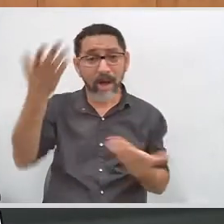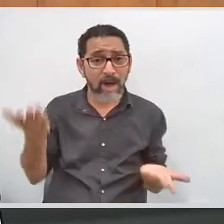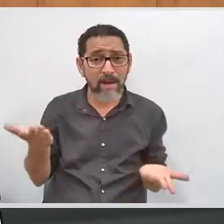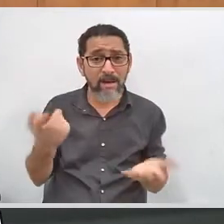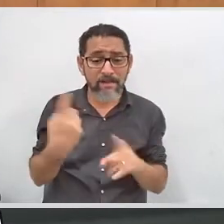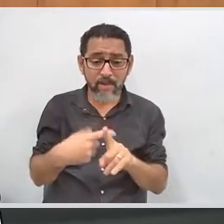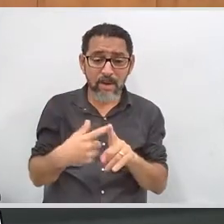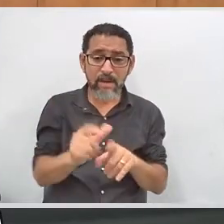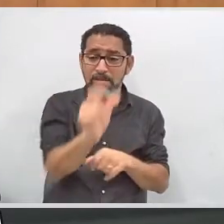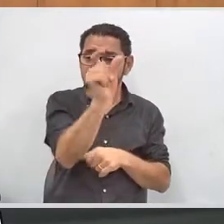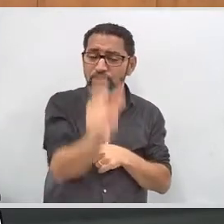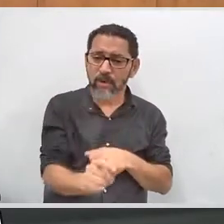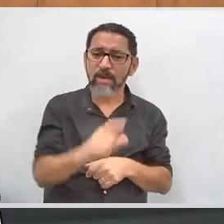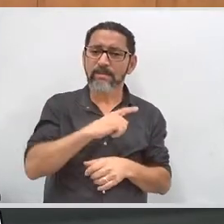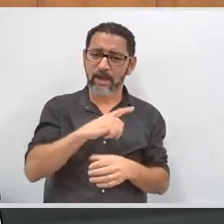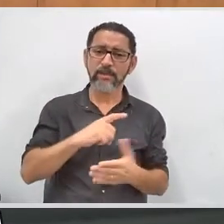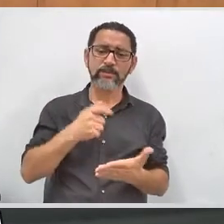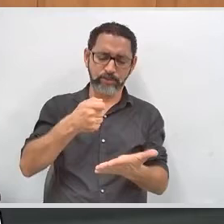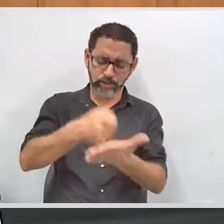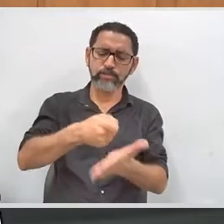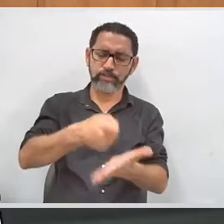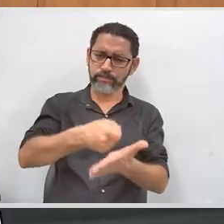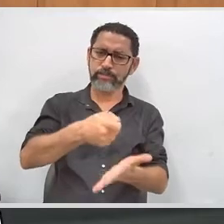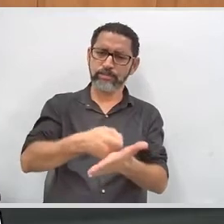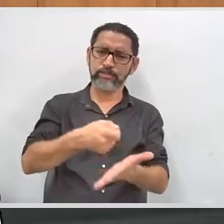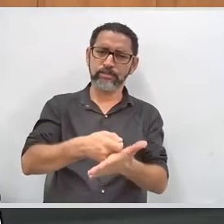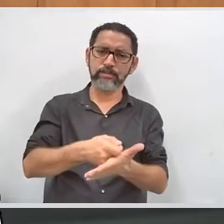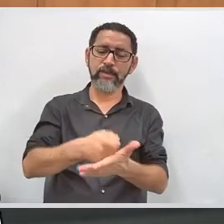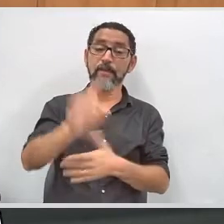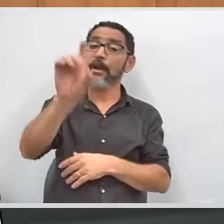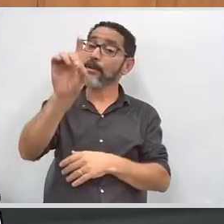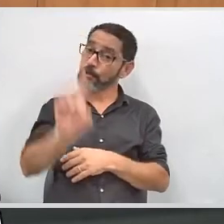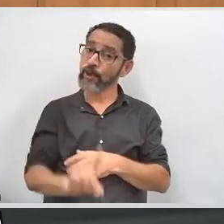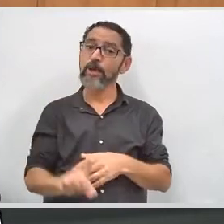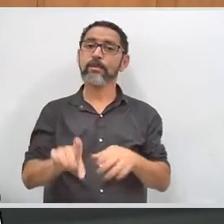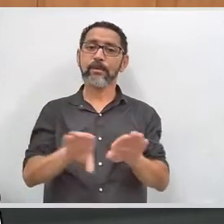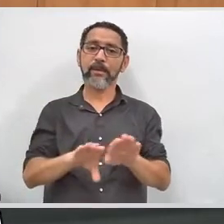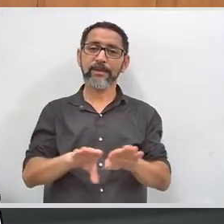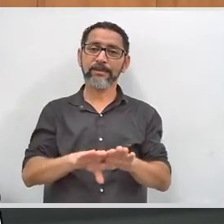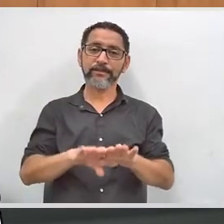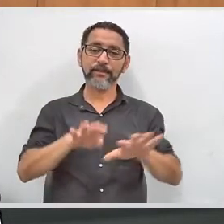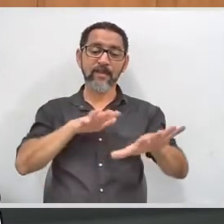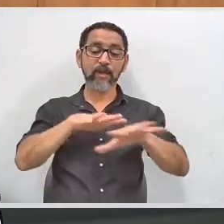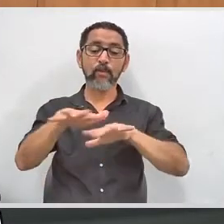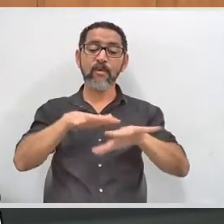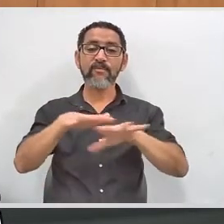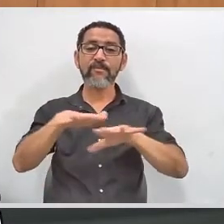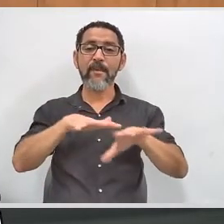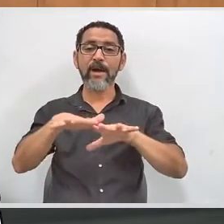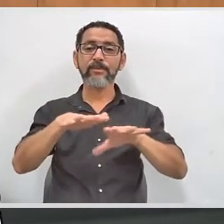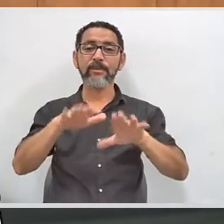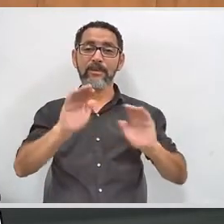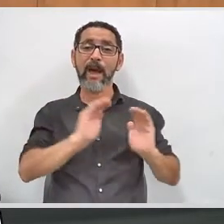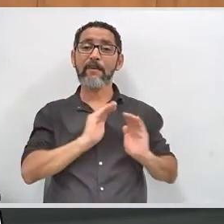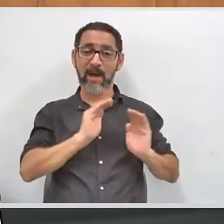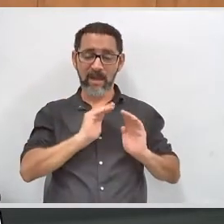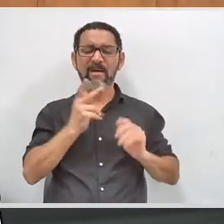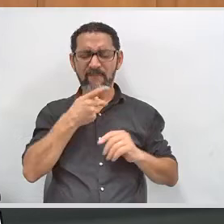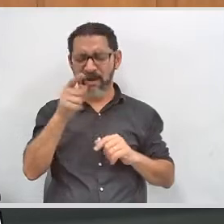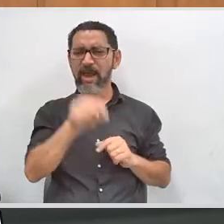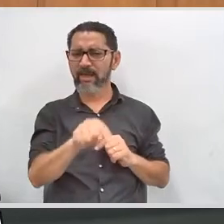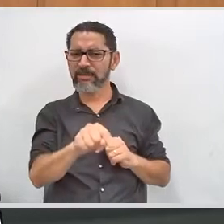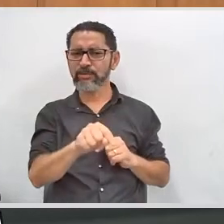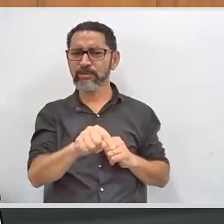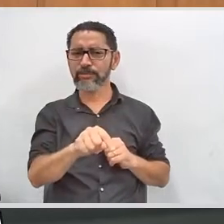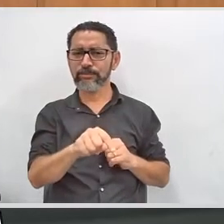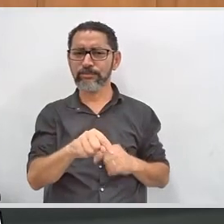fato e de direito, que tem direitos, mas que também tem deveres. É isso que nós pregamos dentro do movimento apaiano. Isso é muito importante, fico muito feliz e